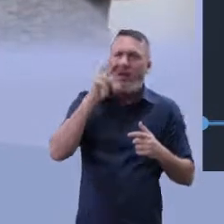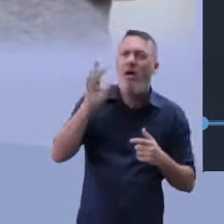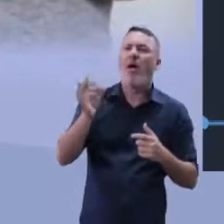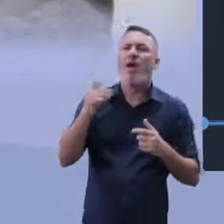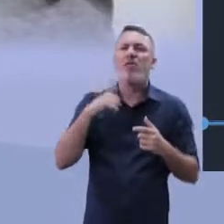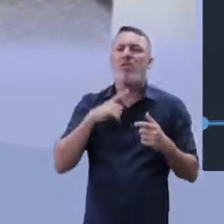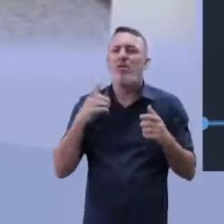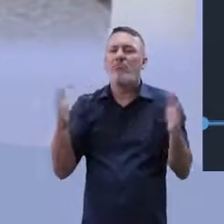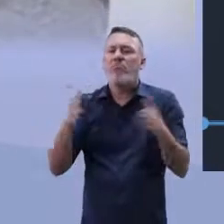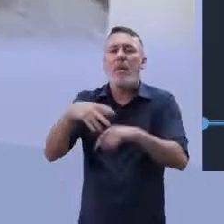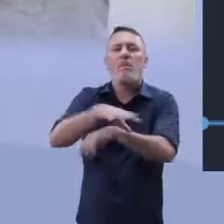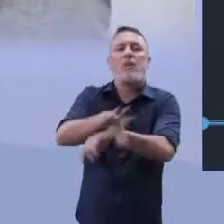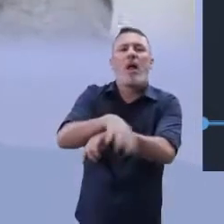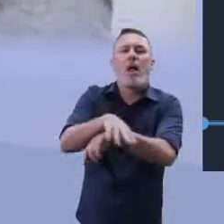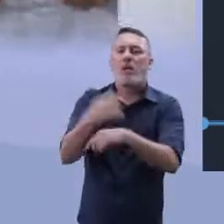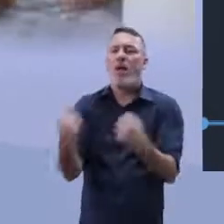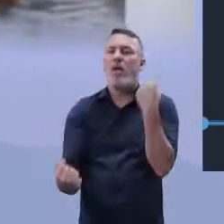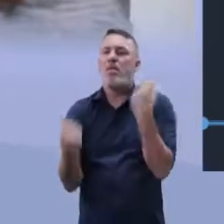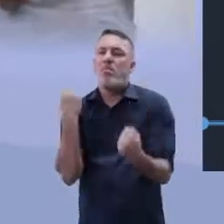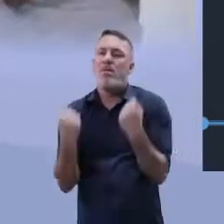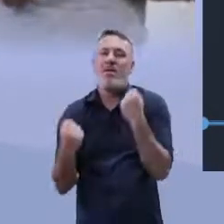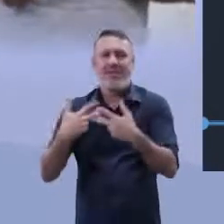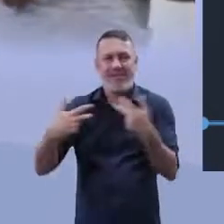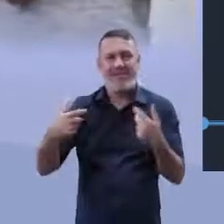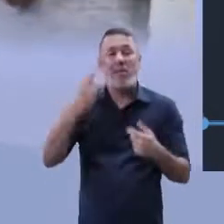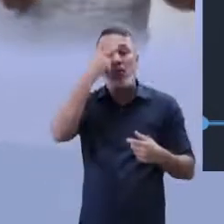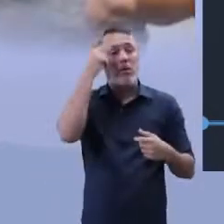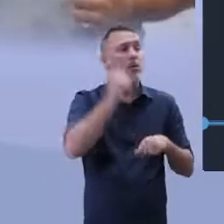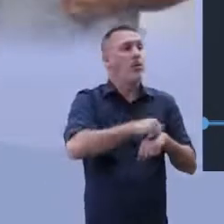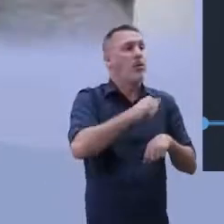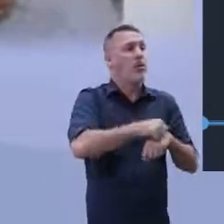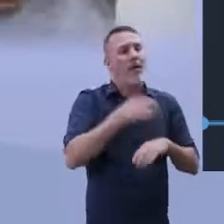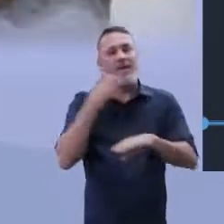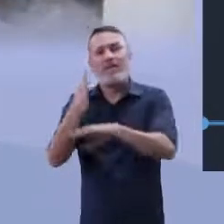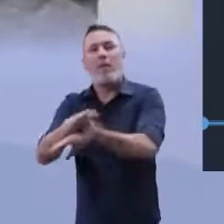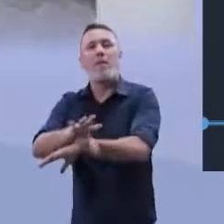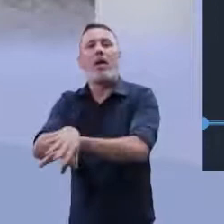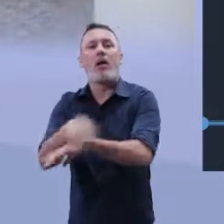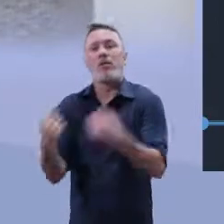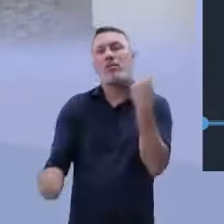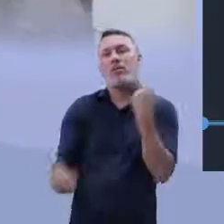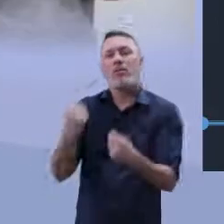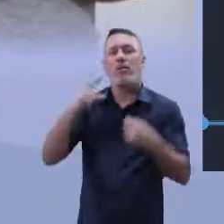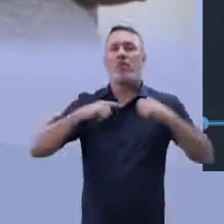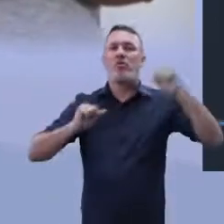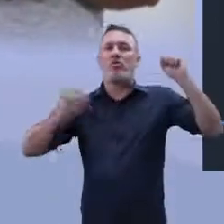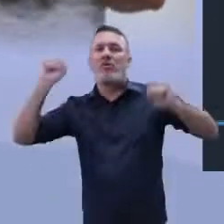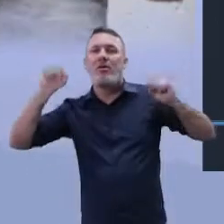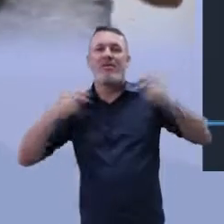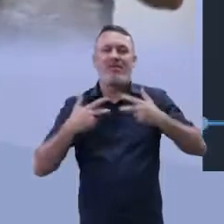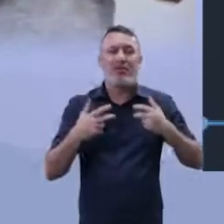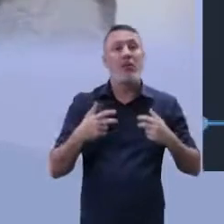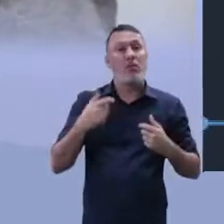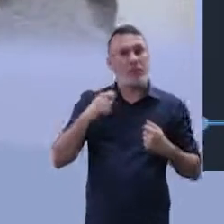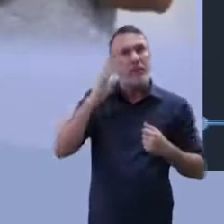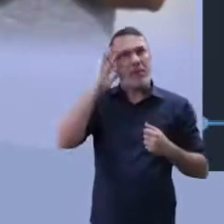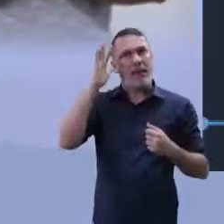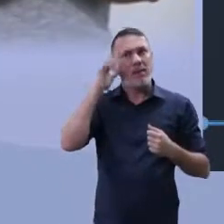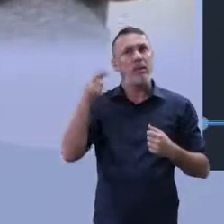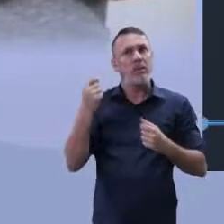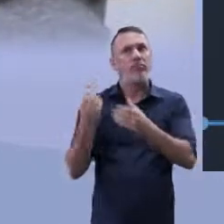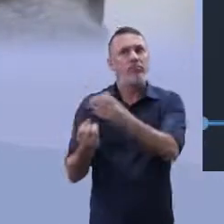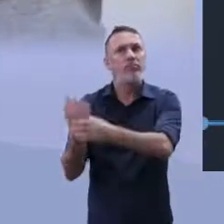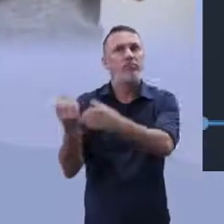Grande Vitória tem uma academia que, às vezes, algumas pessoas não têm condição. Pratica ali um esporte, faz ali uma ginástica. Então, nós precisamos